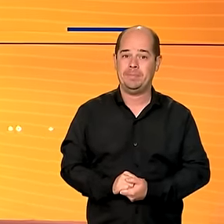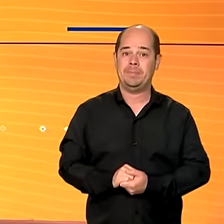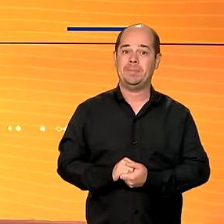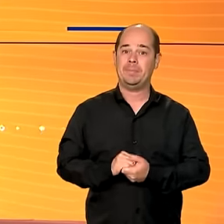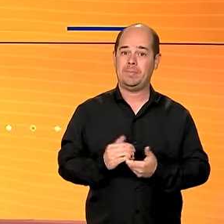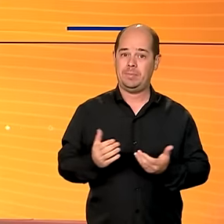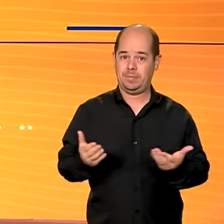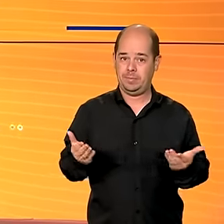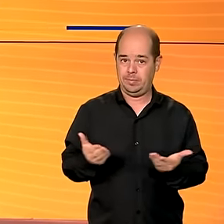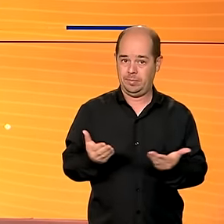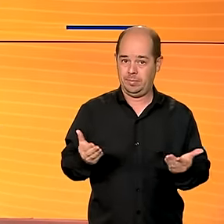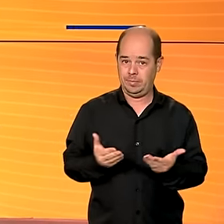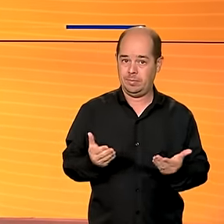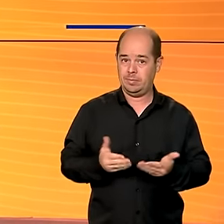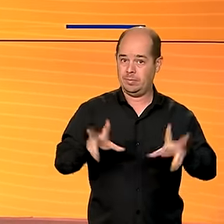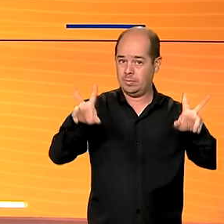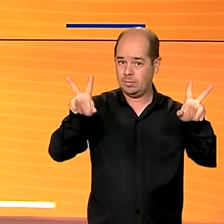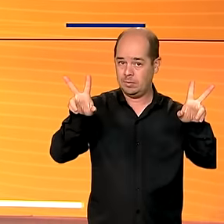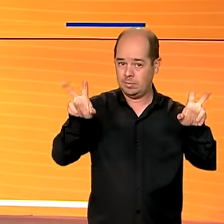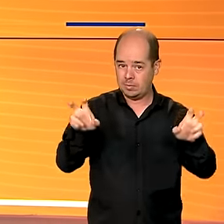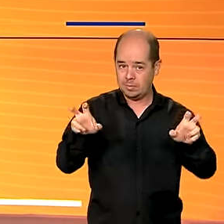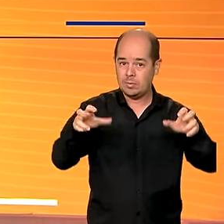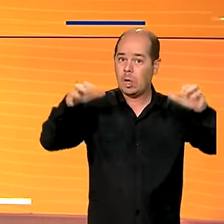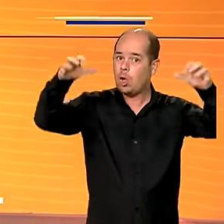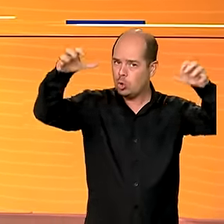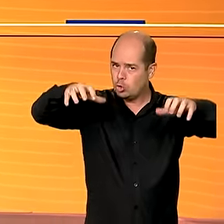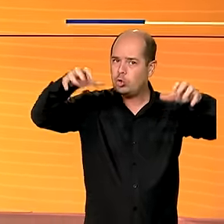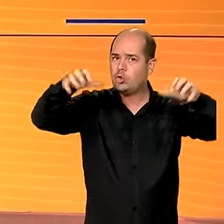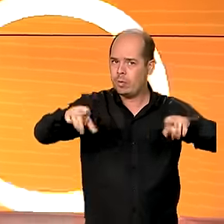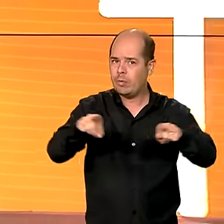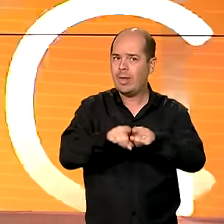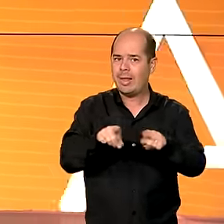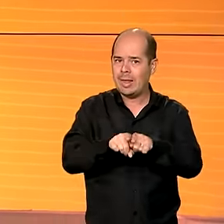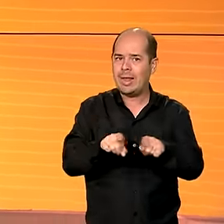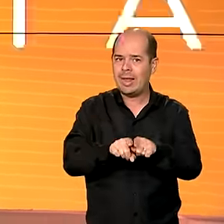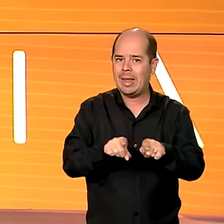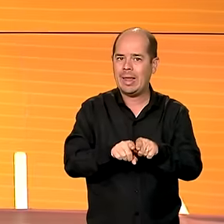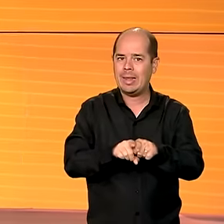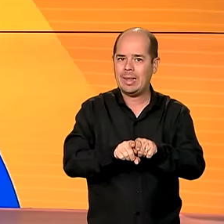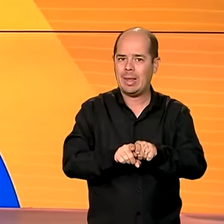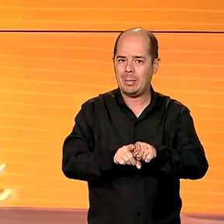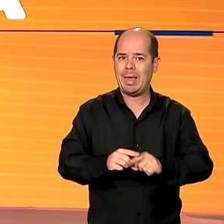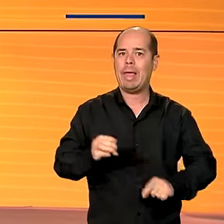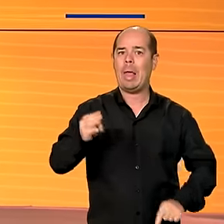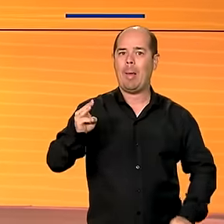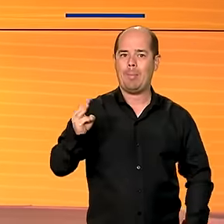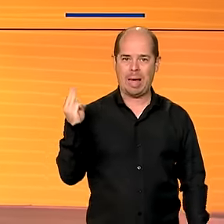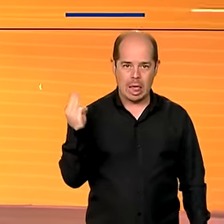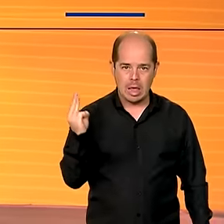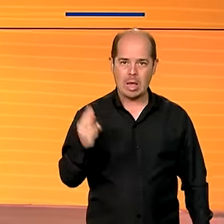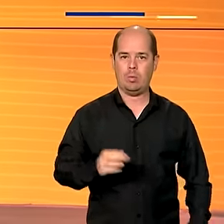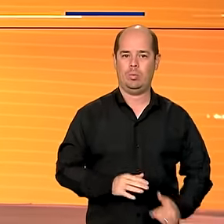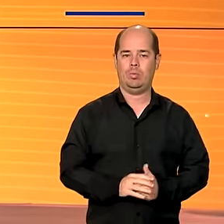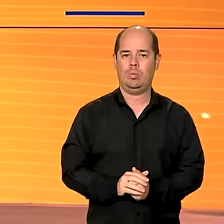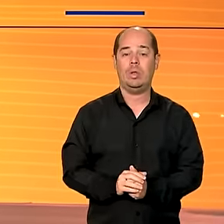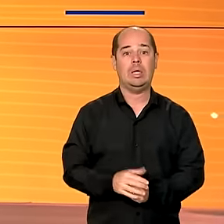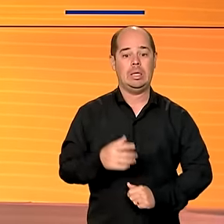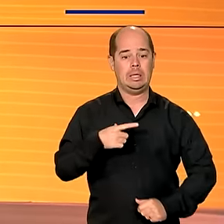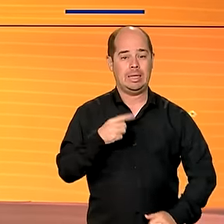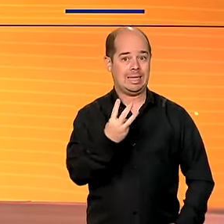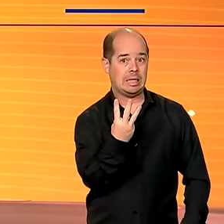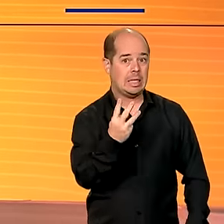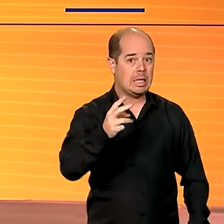sobre as fortes chuvas que também atingem o Maranhão. 31 municípios já decretaram situação de emergência. Mais de 3